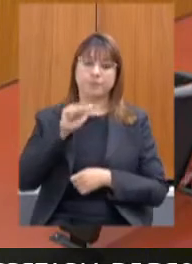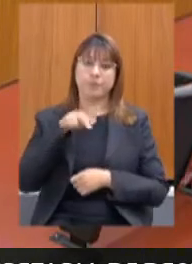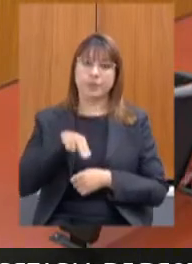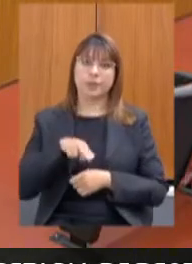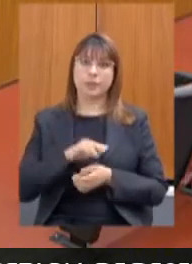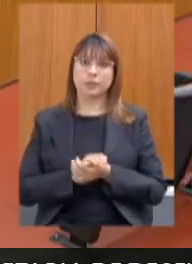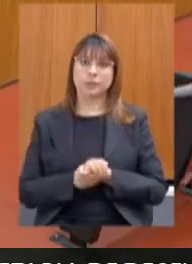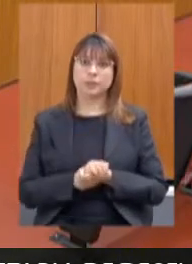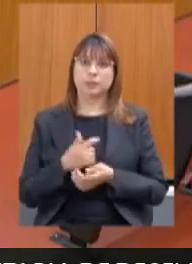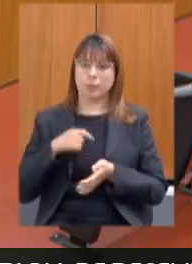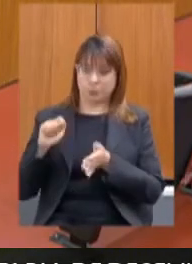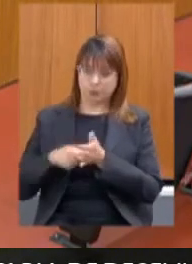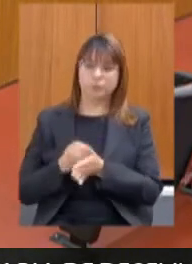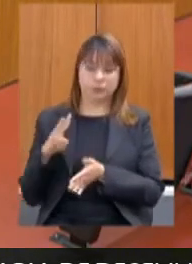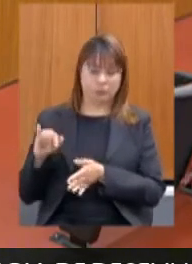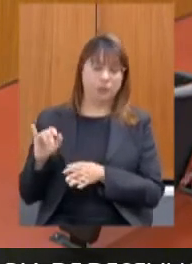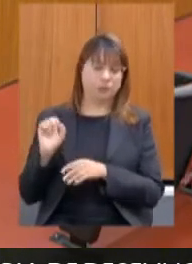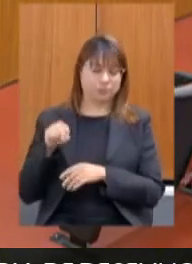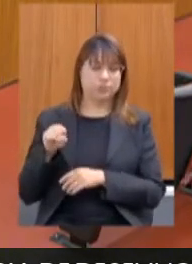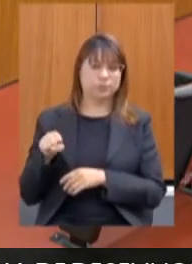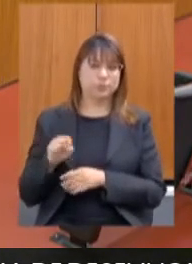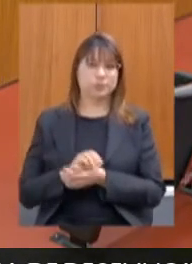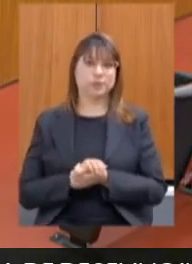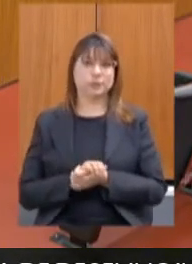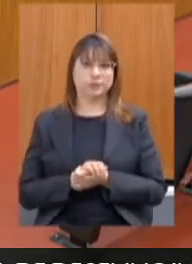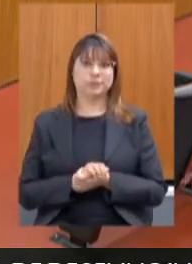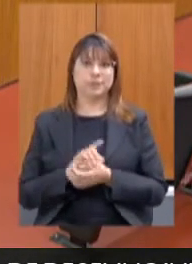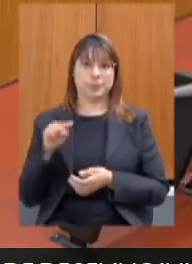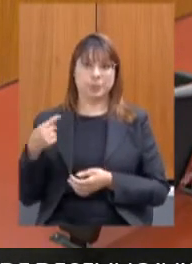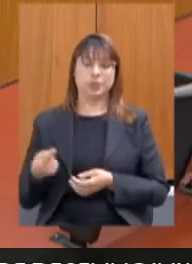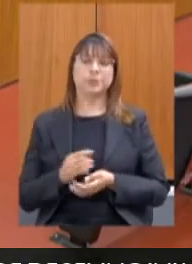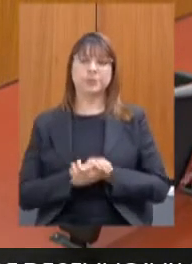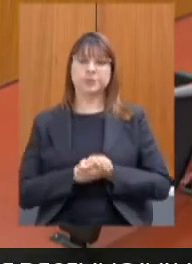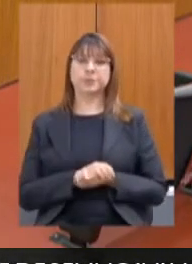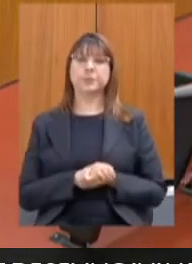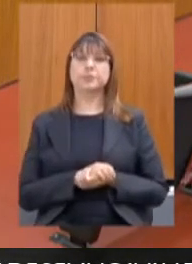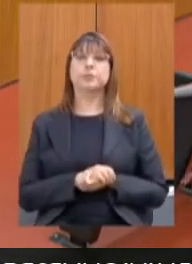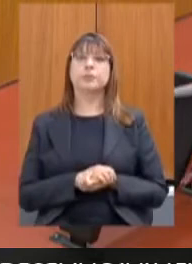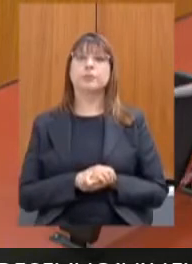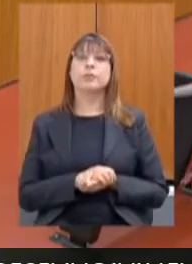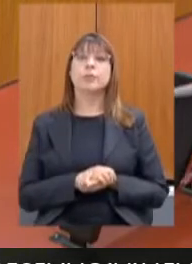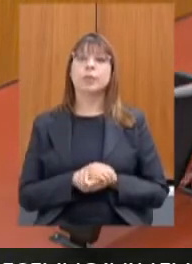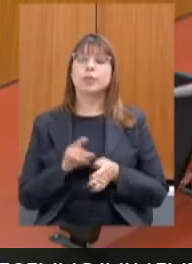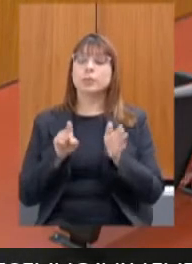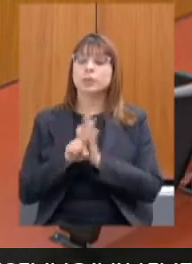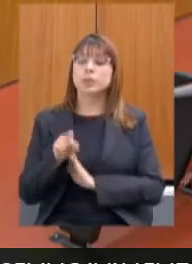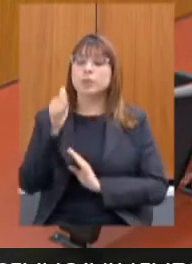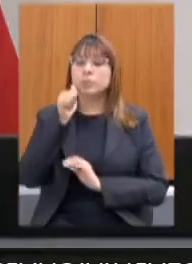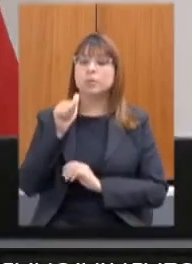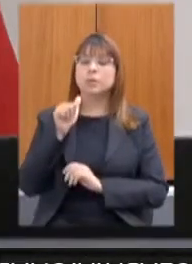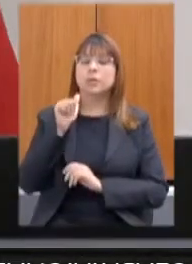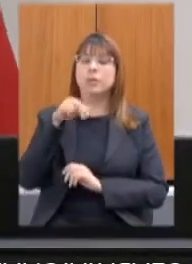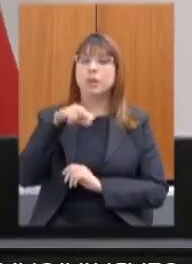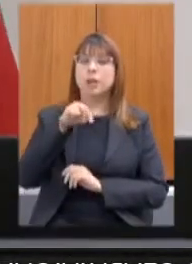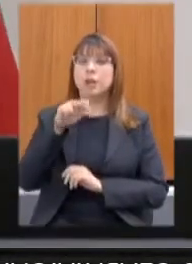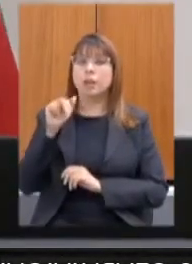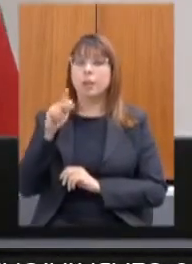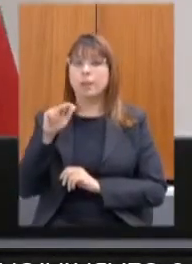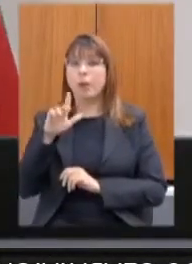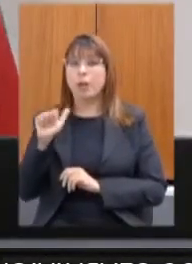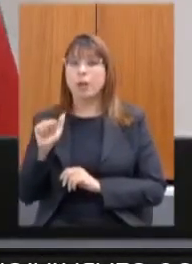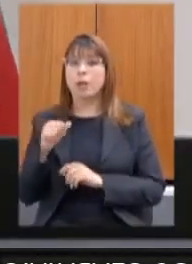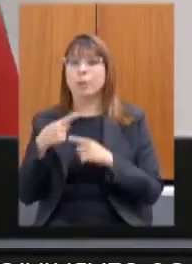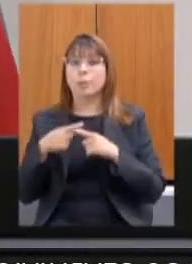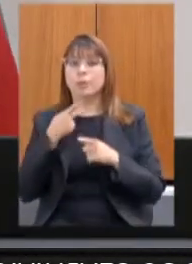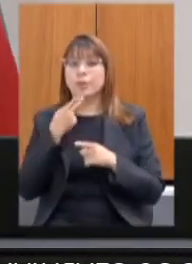eu assino essa proposição sua logo em seguida eu queria consultar a deputada Ana Paula Siqueira se continua conosco porque ela